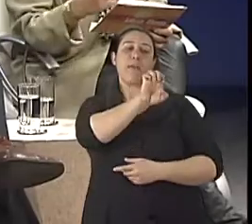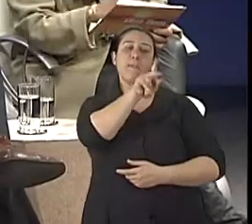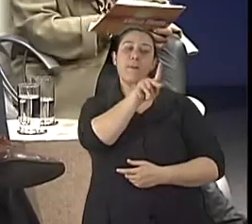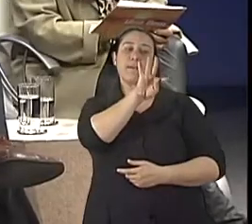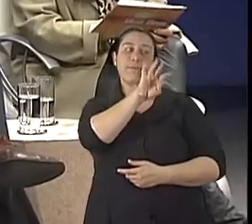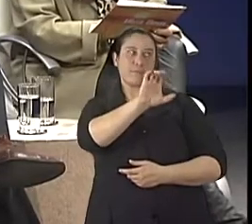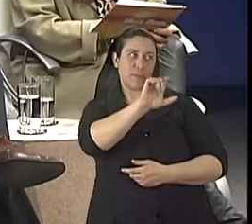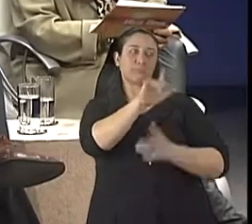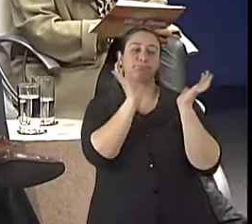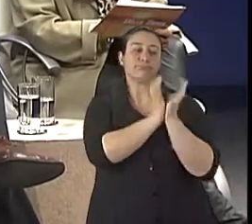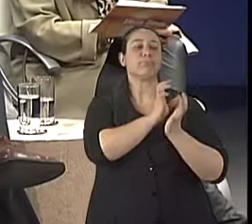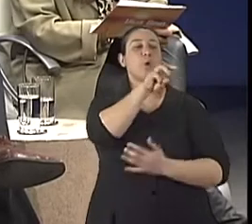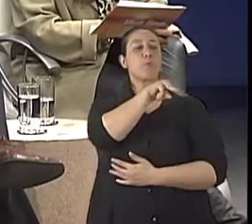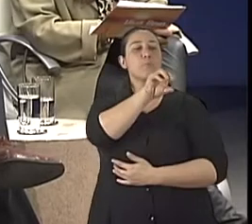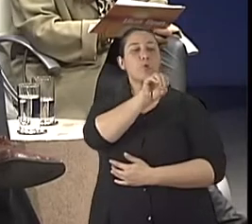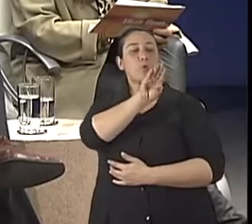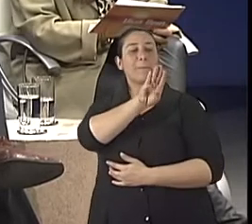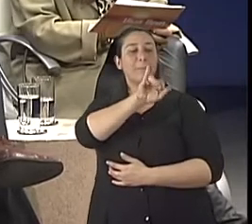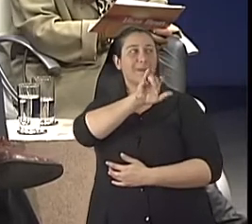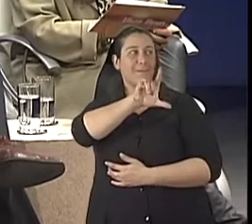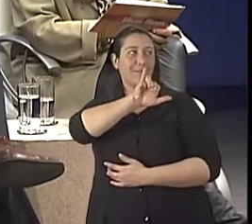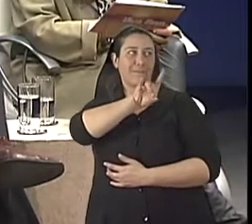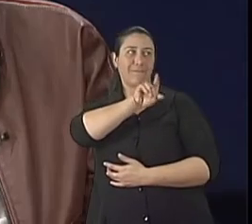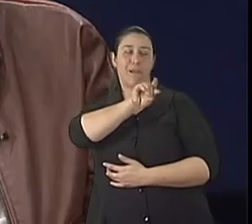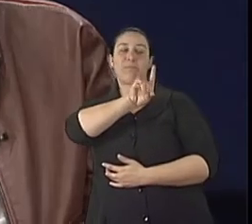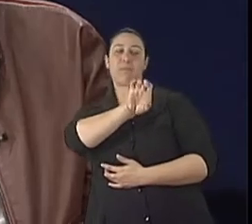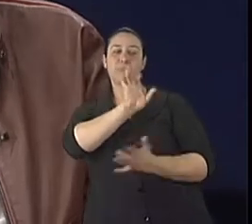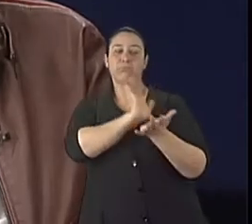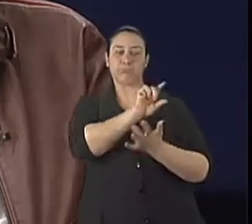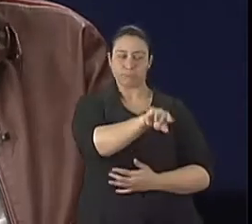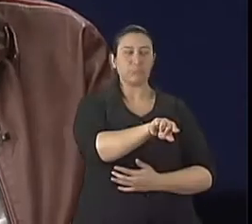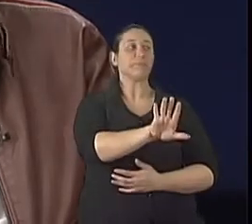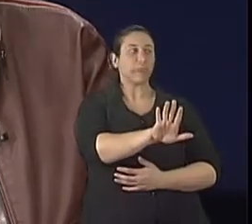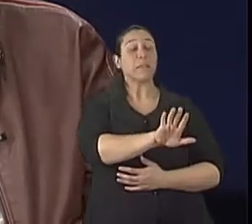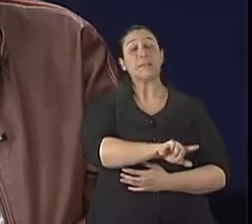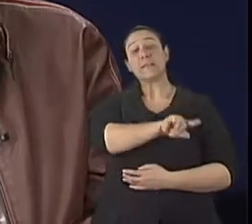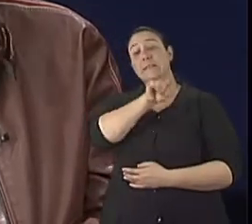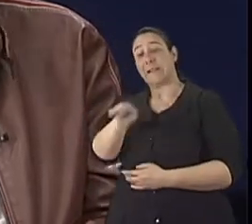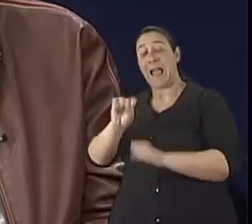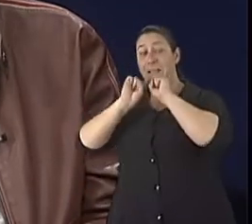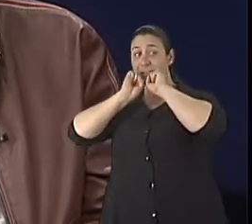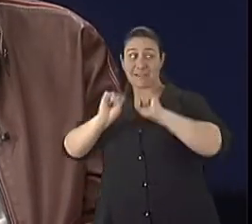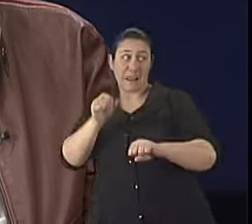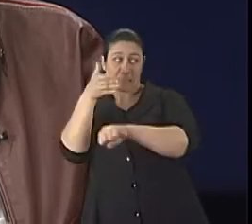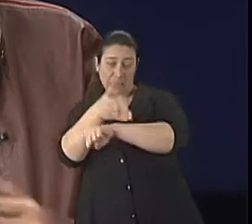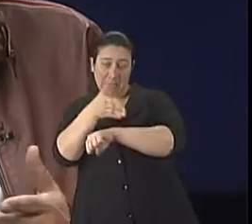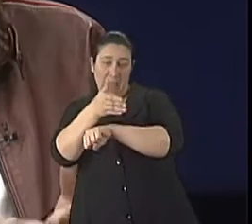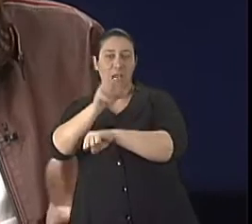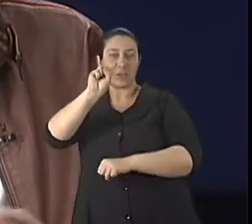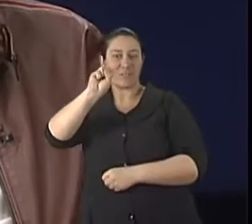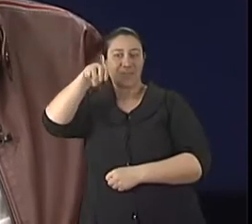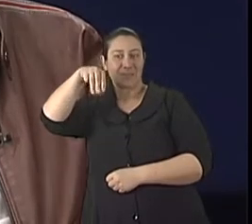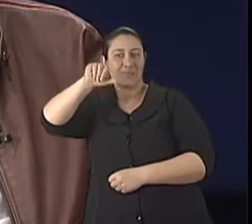a mobilidade, exatamente. Que é a questão toda do complexo da mobilidade. E a nossa secretaria, que é a ESMACIS hoje, né? De